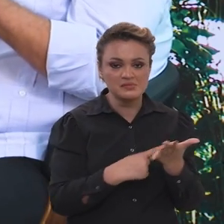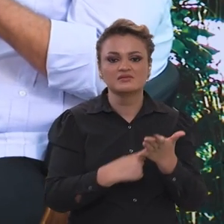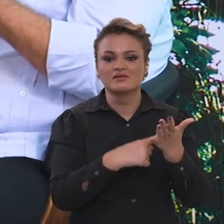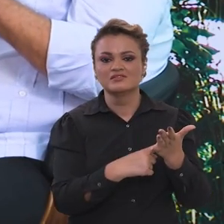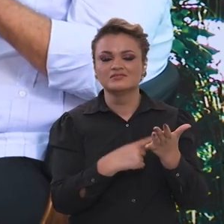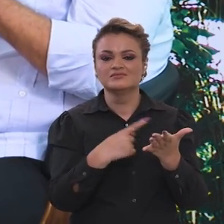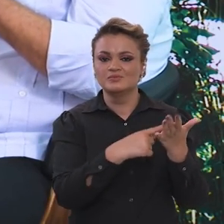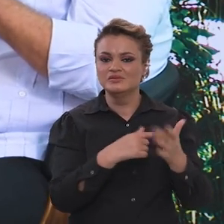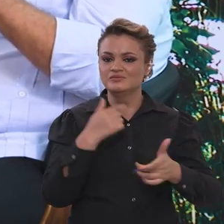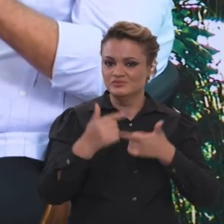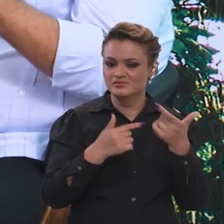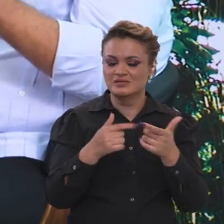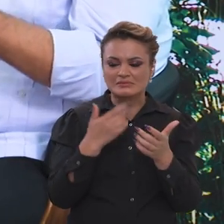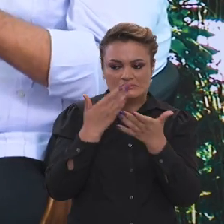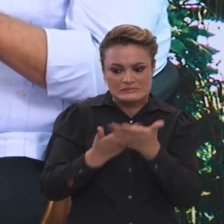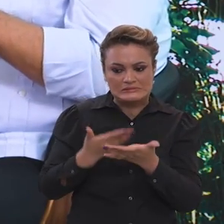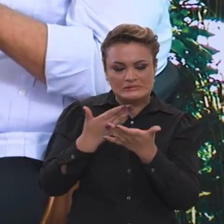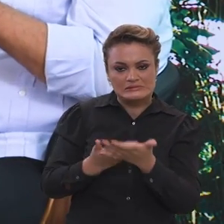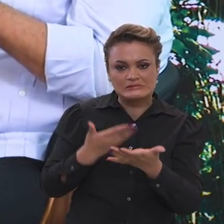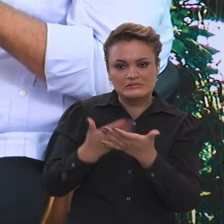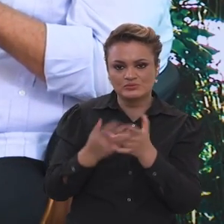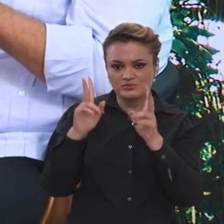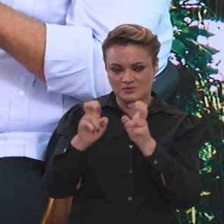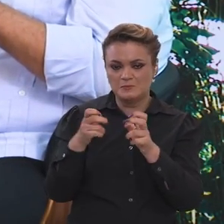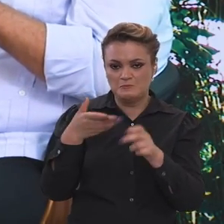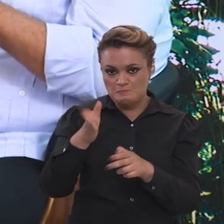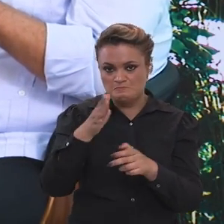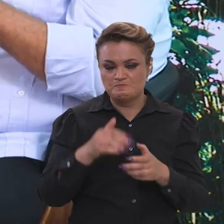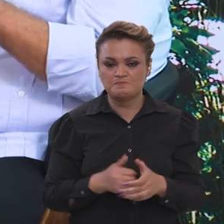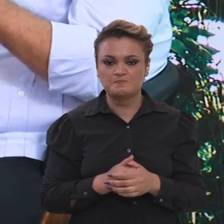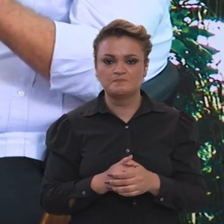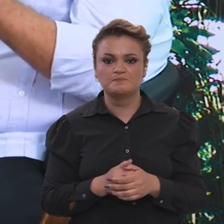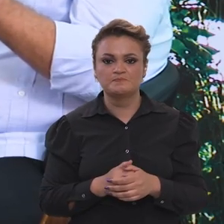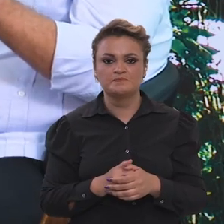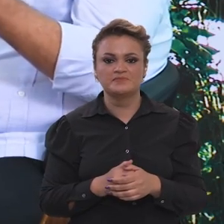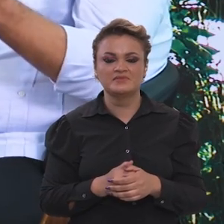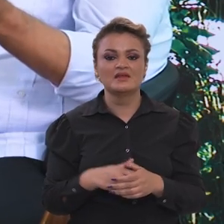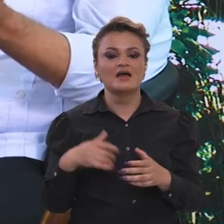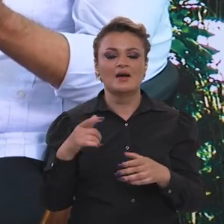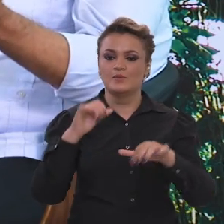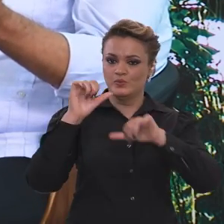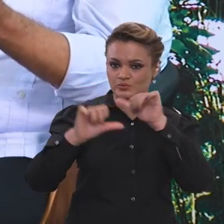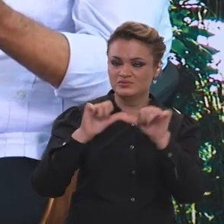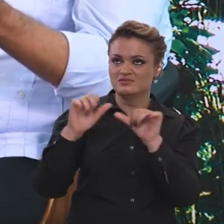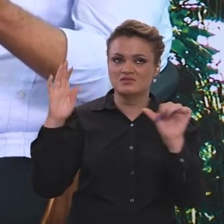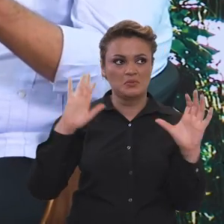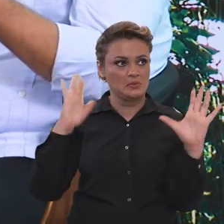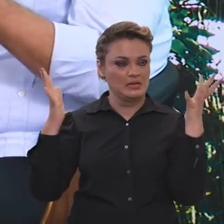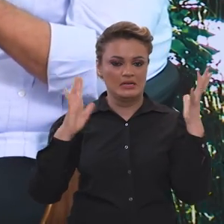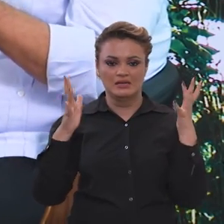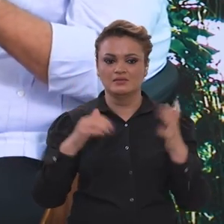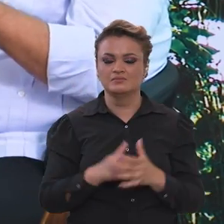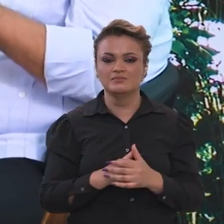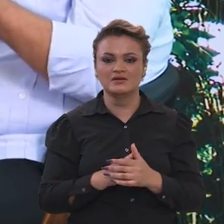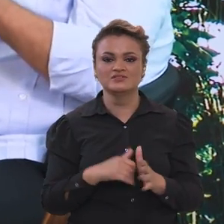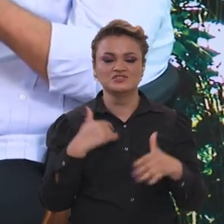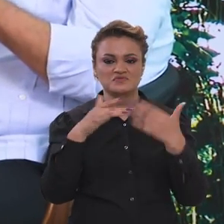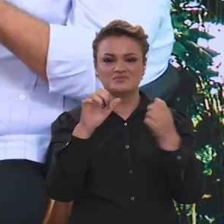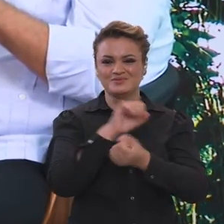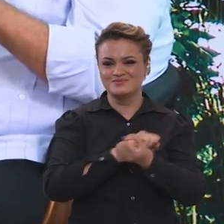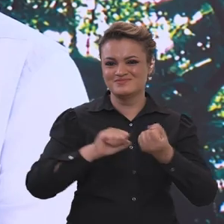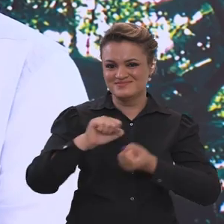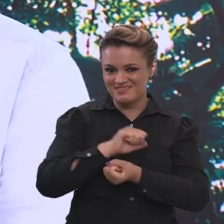através de um grupo de trabalho, se debruçar sobre o tema. A mudança do clima, o